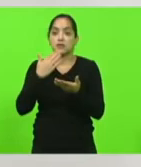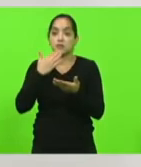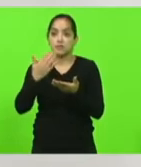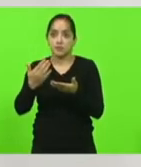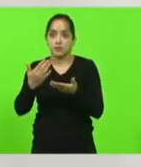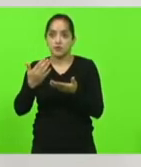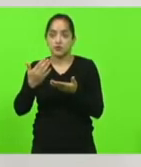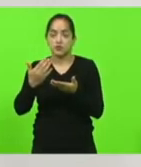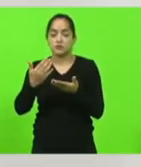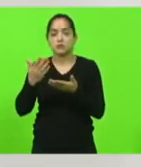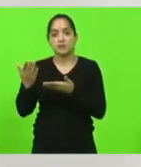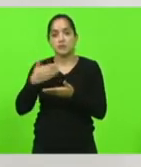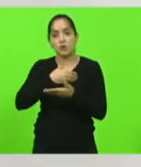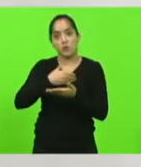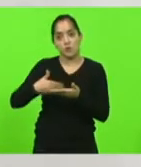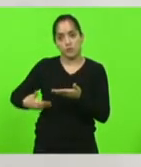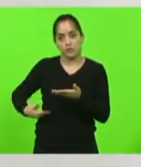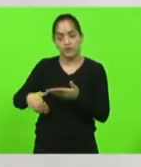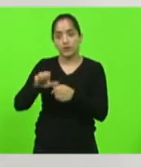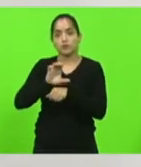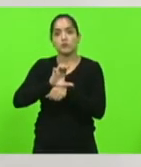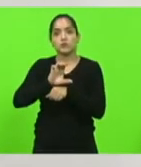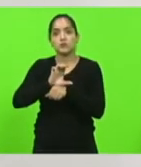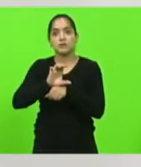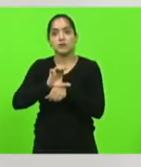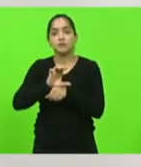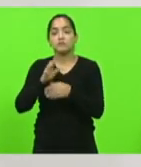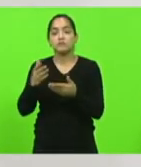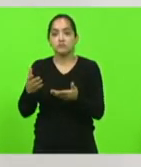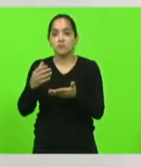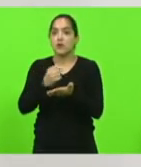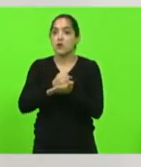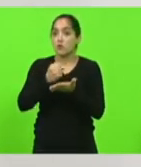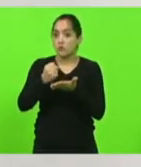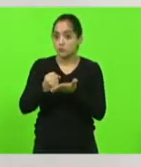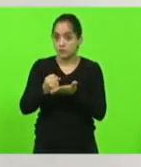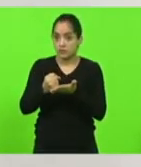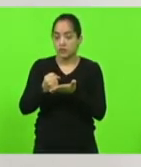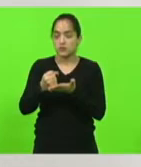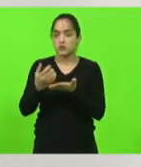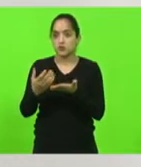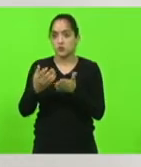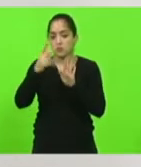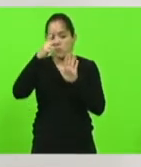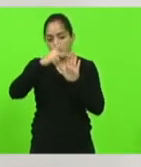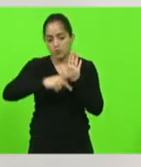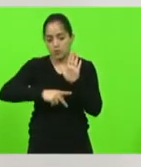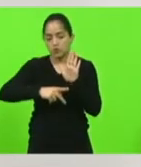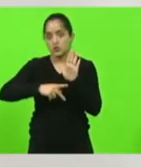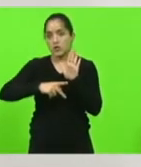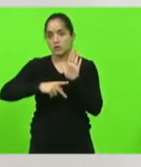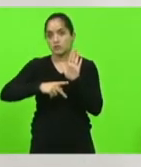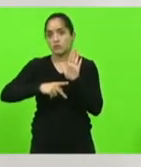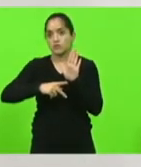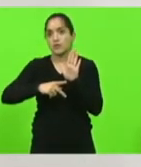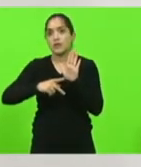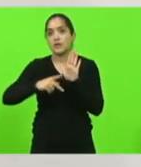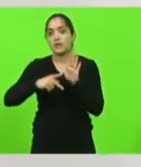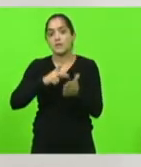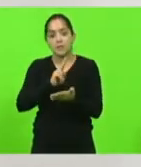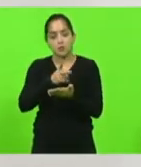governo do estado que contrate um projeto para dar sequência a essa duplicação